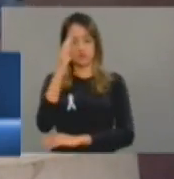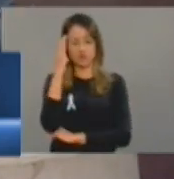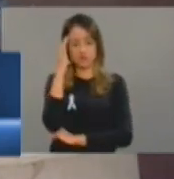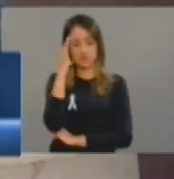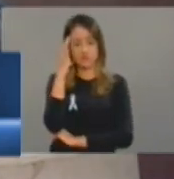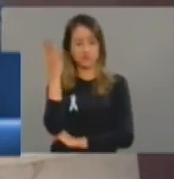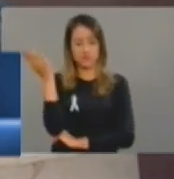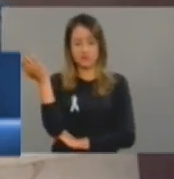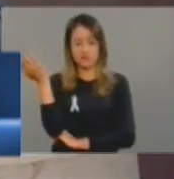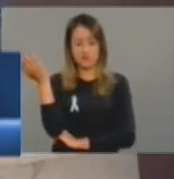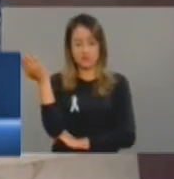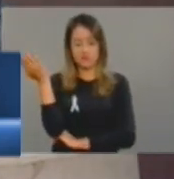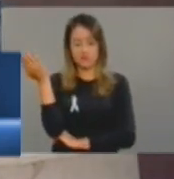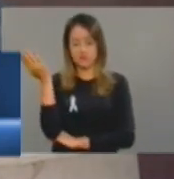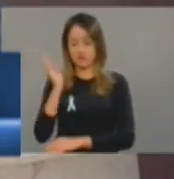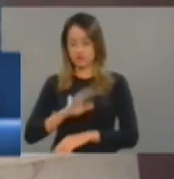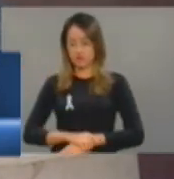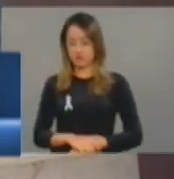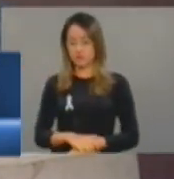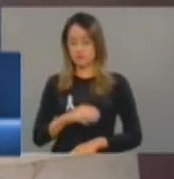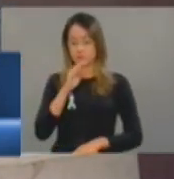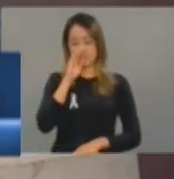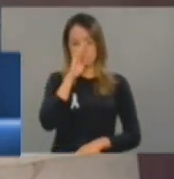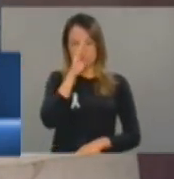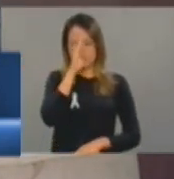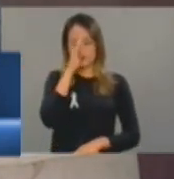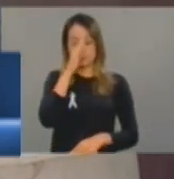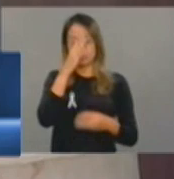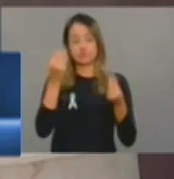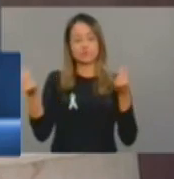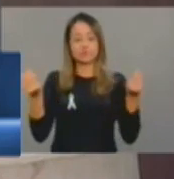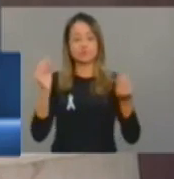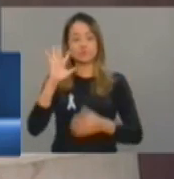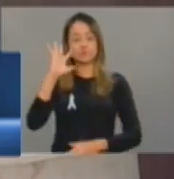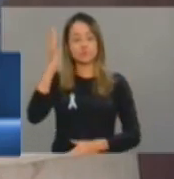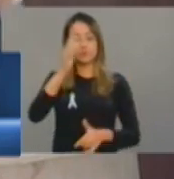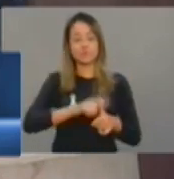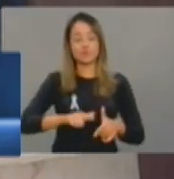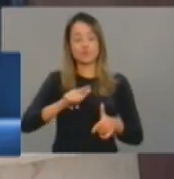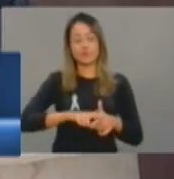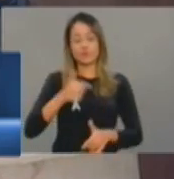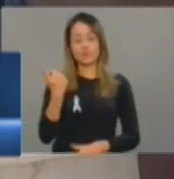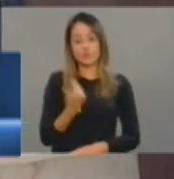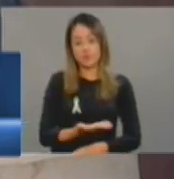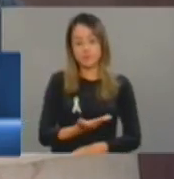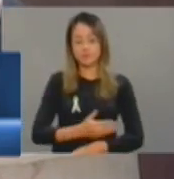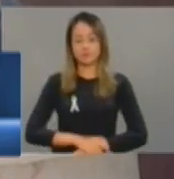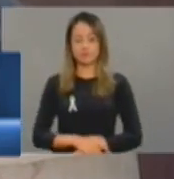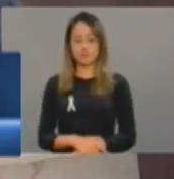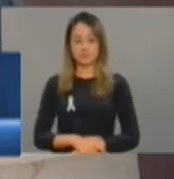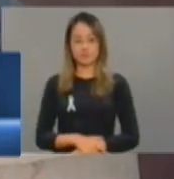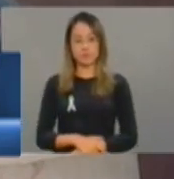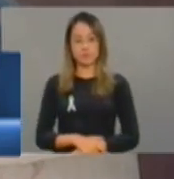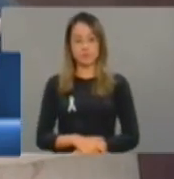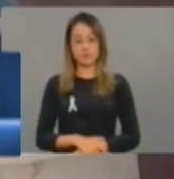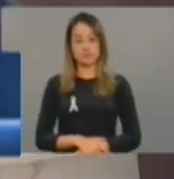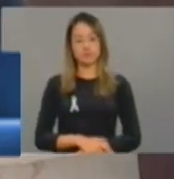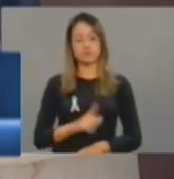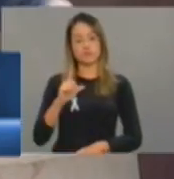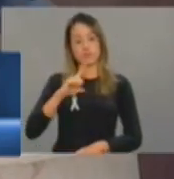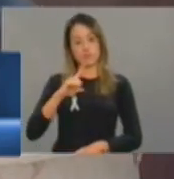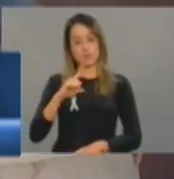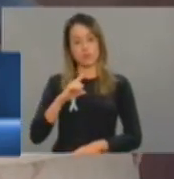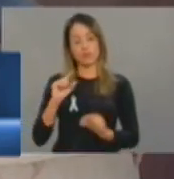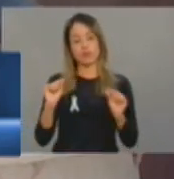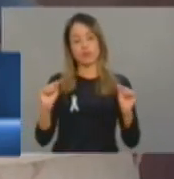medida que o governo, Camilo Santana, vai adotar para tentar resolver esse problema. Olha só, reequipamento das